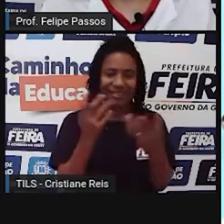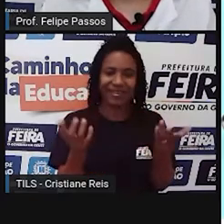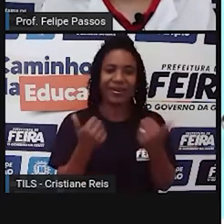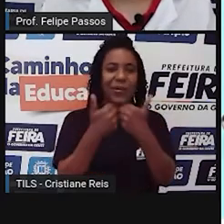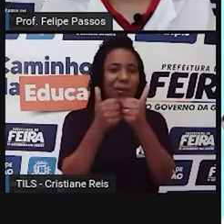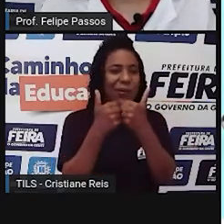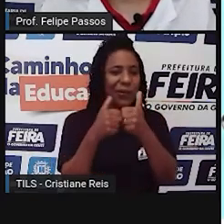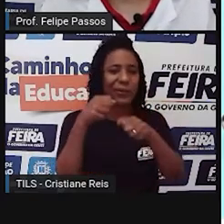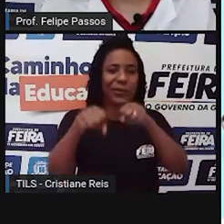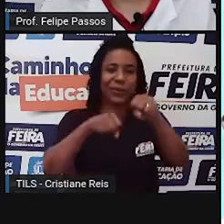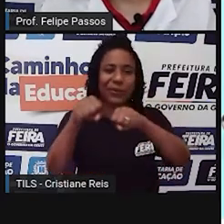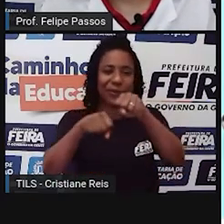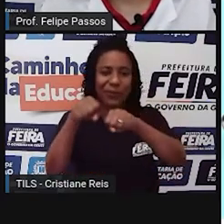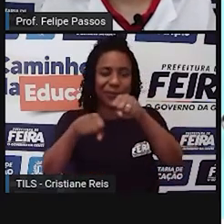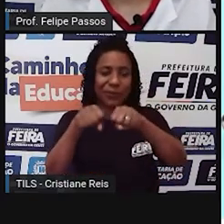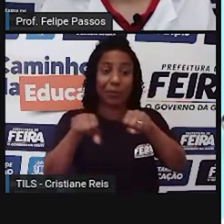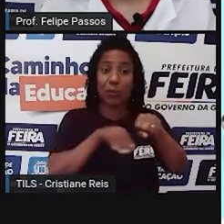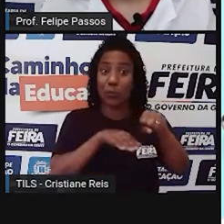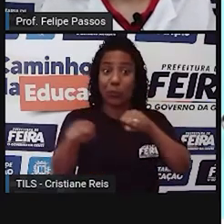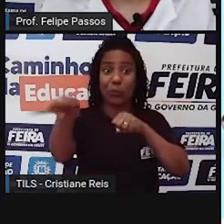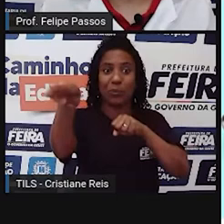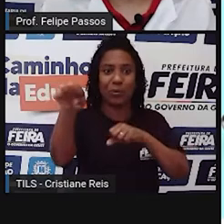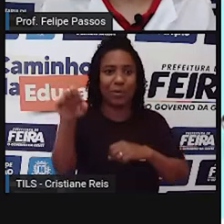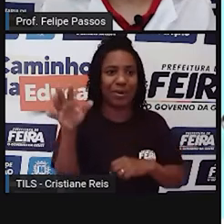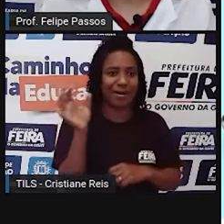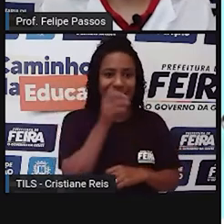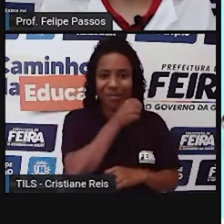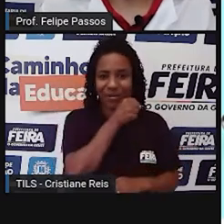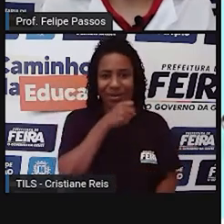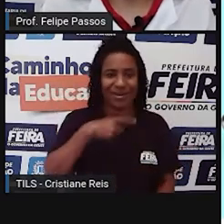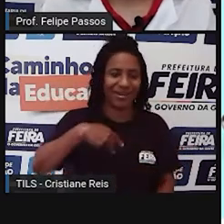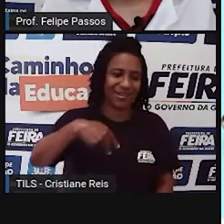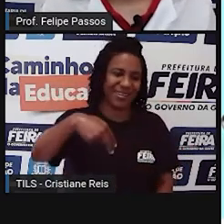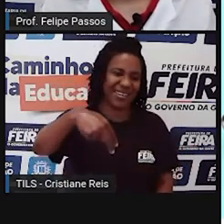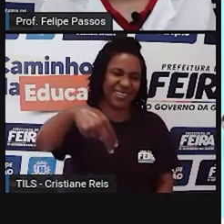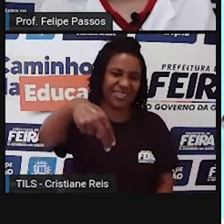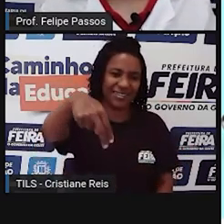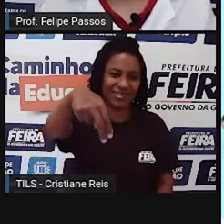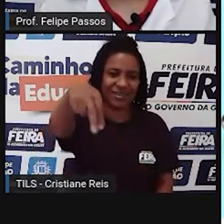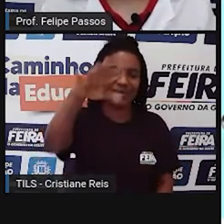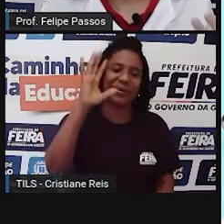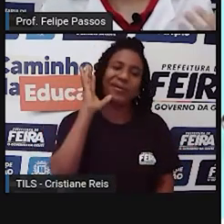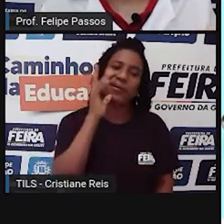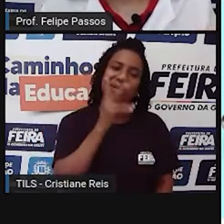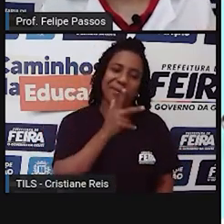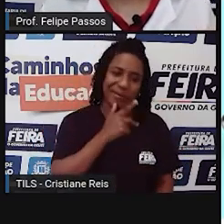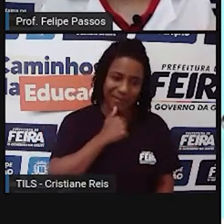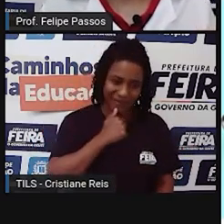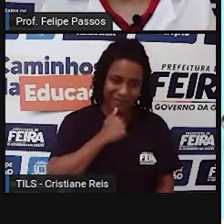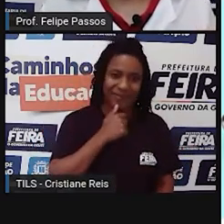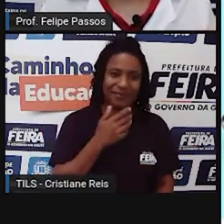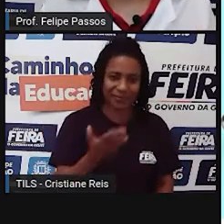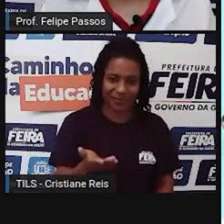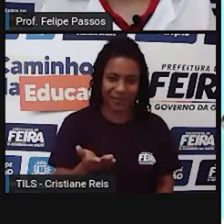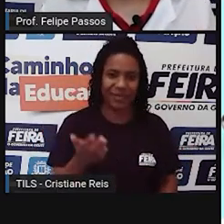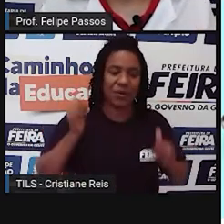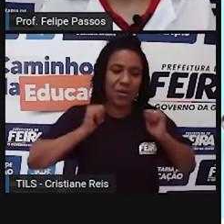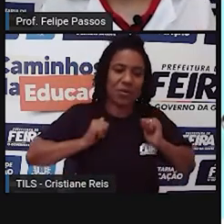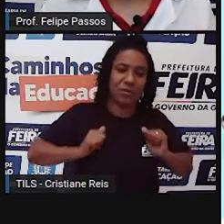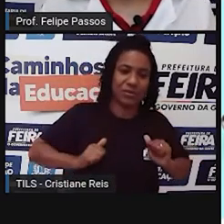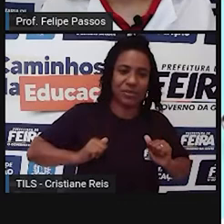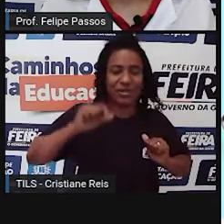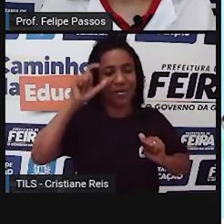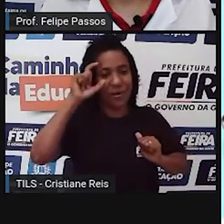carro, bicicleta, do que andando. É mais rápido. Dependendo do trânsito, né? E coisas que a gente usa todo dia, mochila,